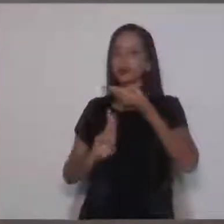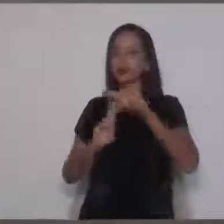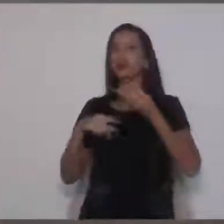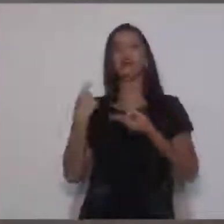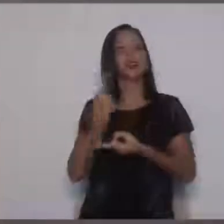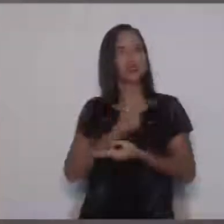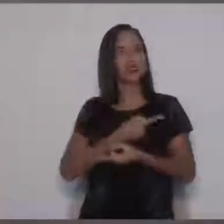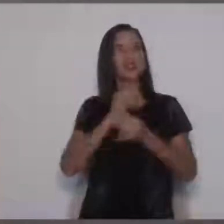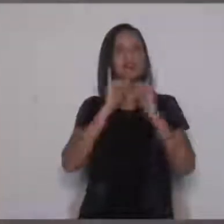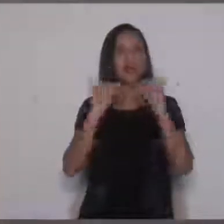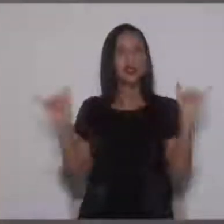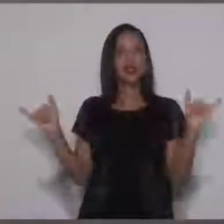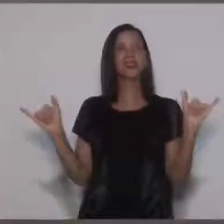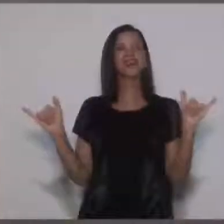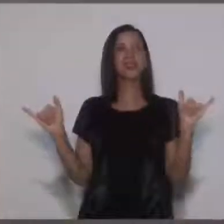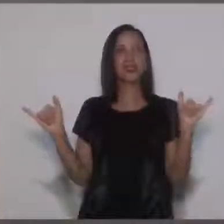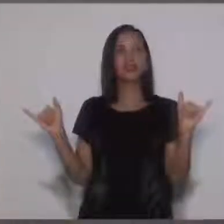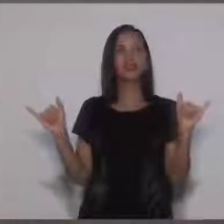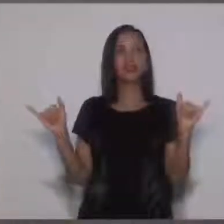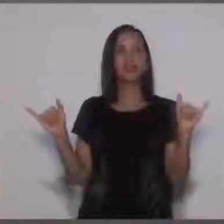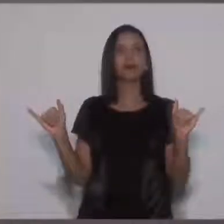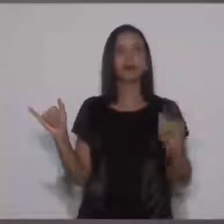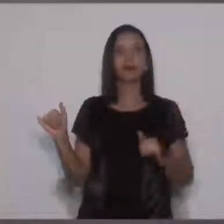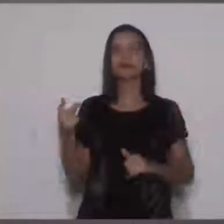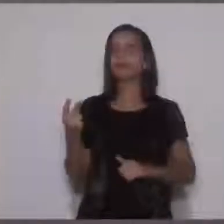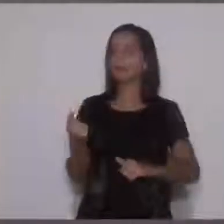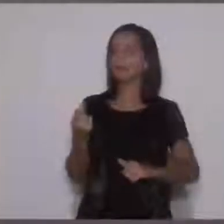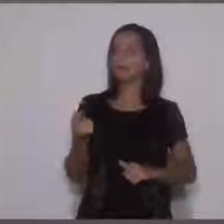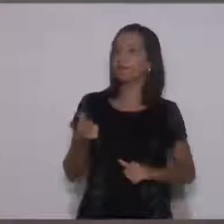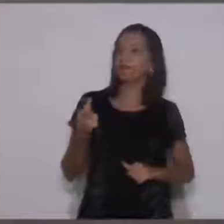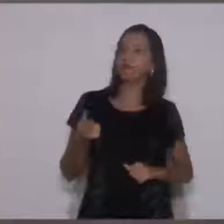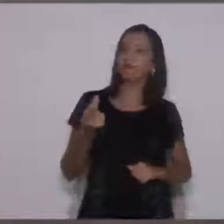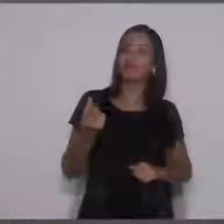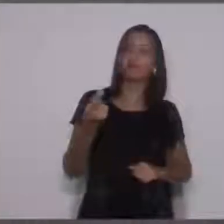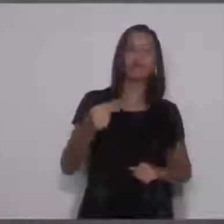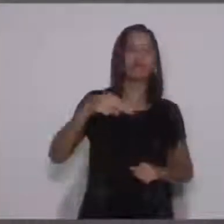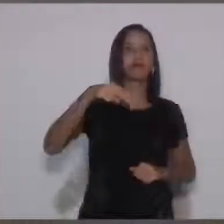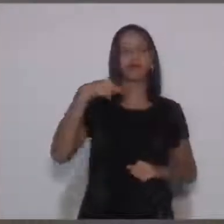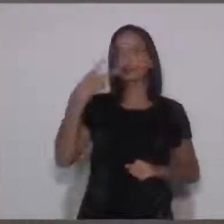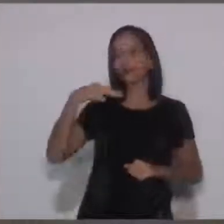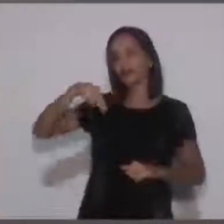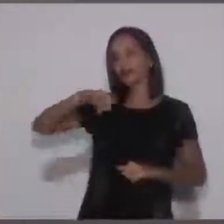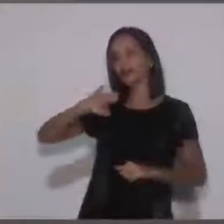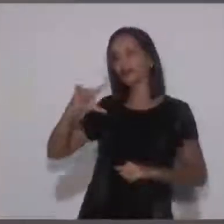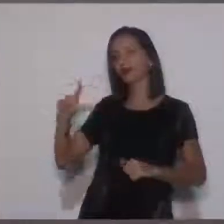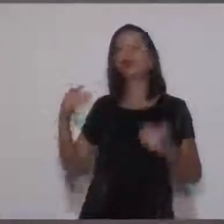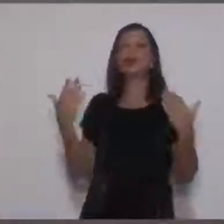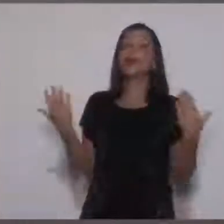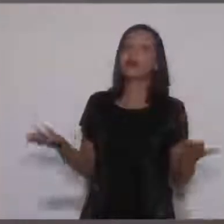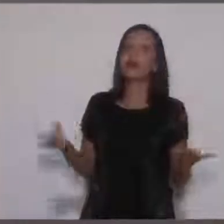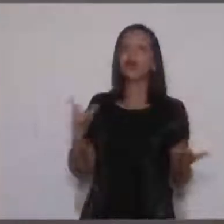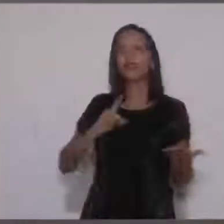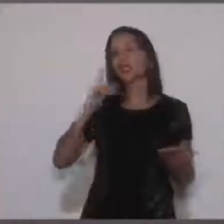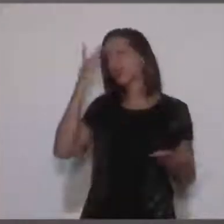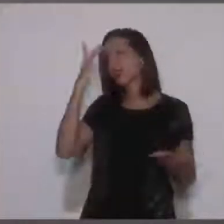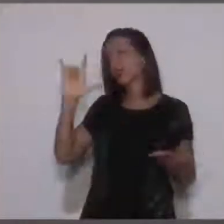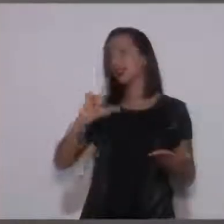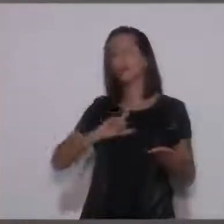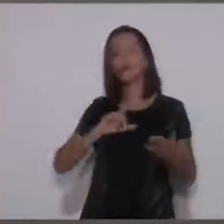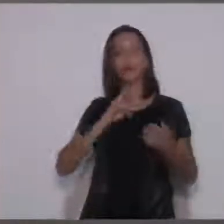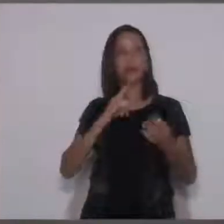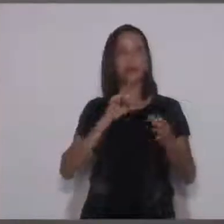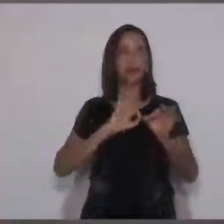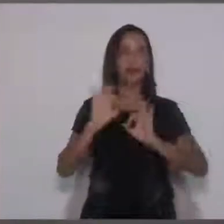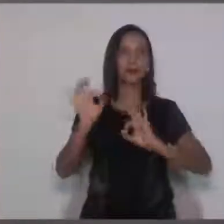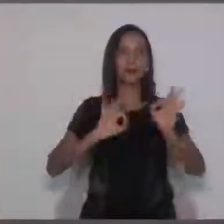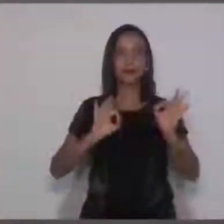gente está falando aqui há uma eternidade, vereador de Ramos. E aí, eu não sei se vai sair aquele projeto de